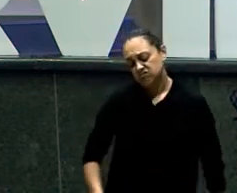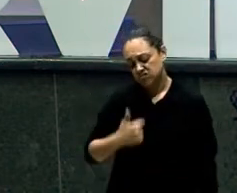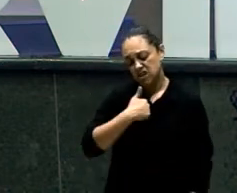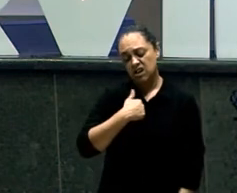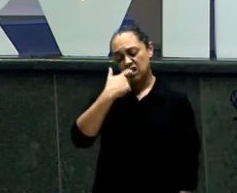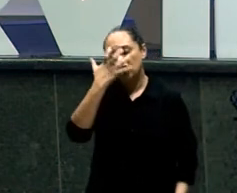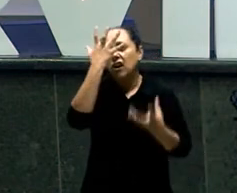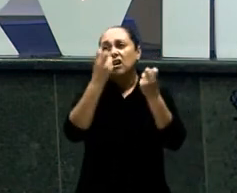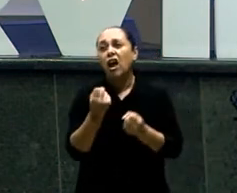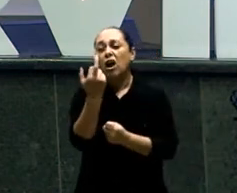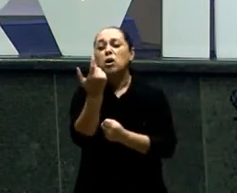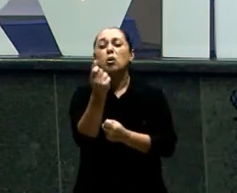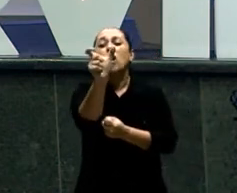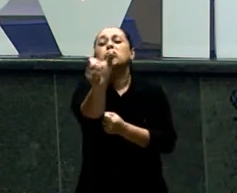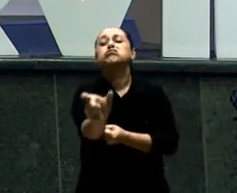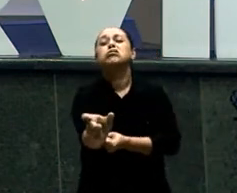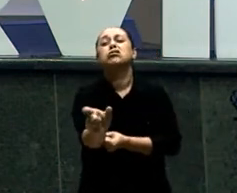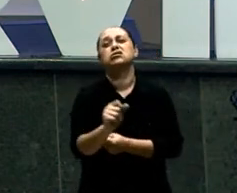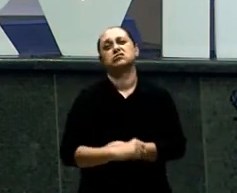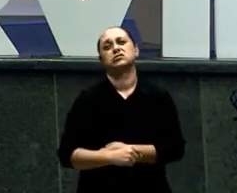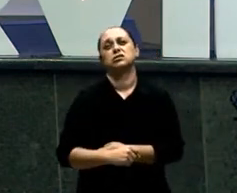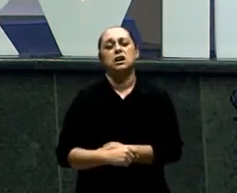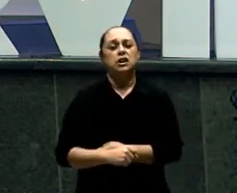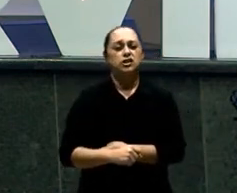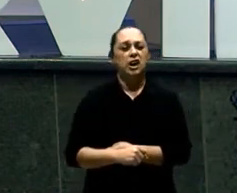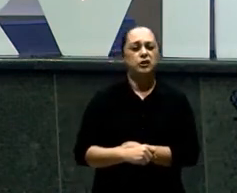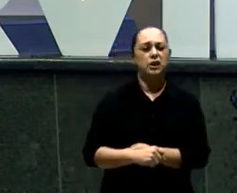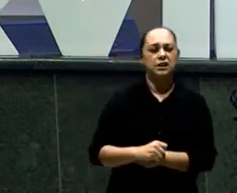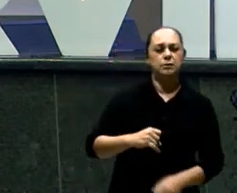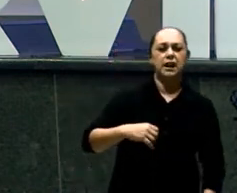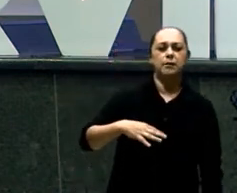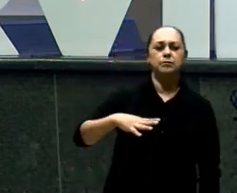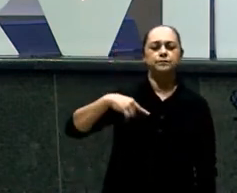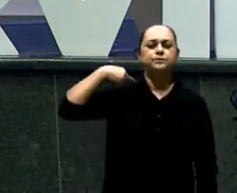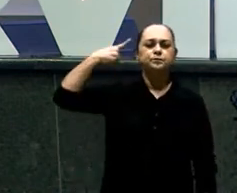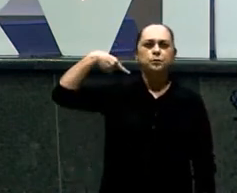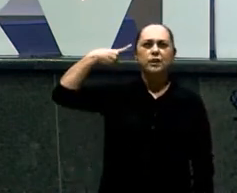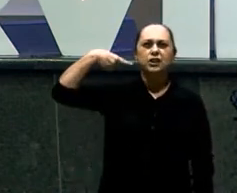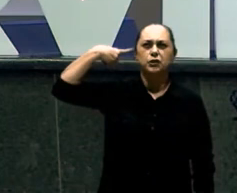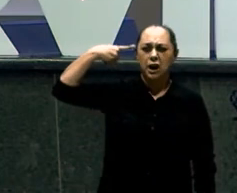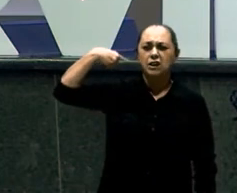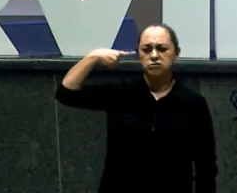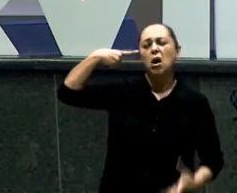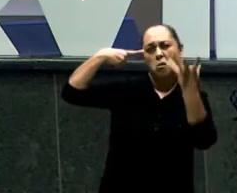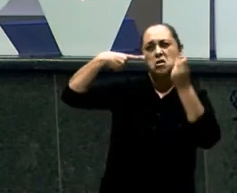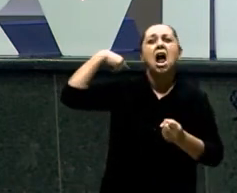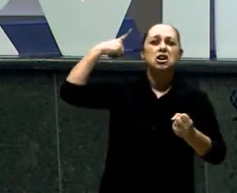Engenheiro Se eu fosse Advogado Se eu fosse Mas eu Deixa eu dizer algo De Deus para você